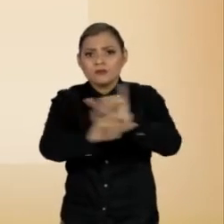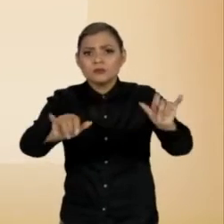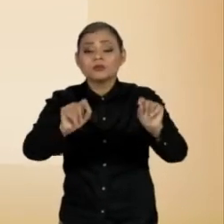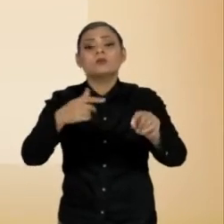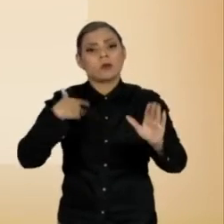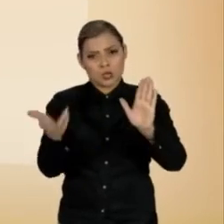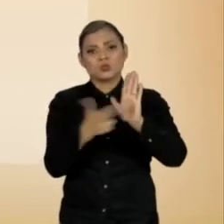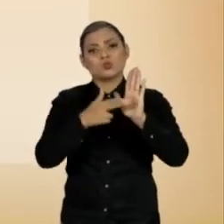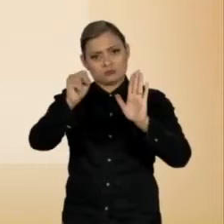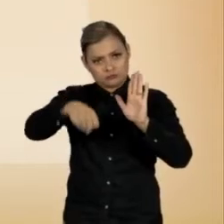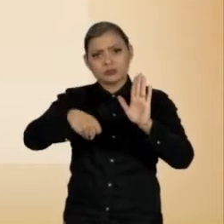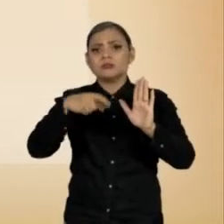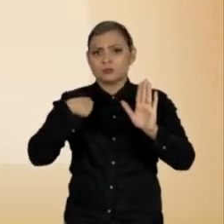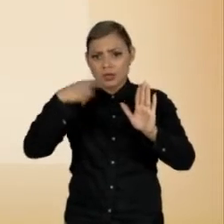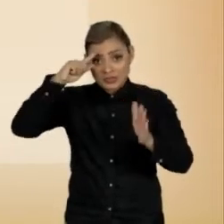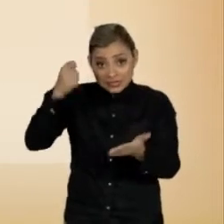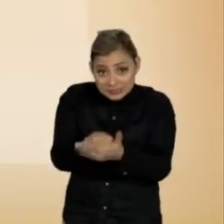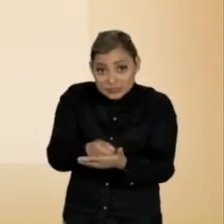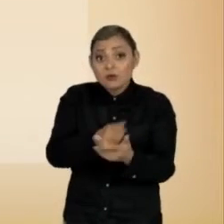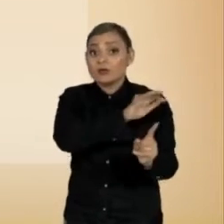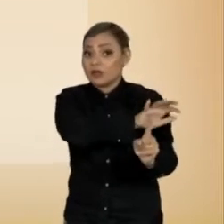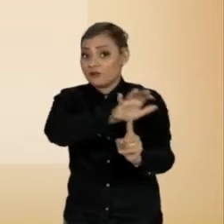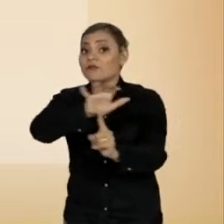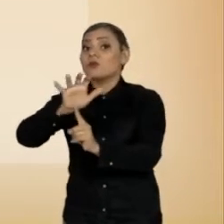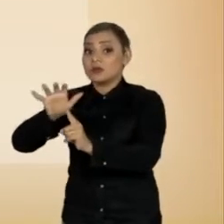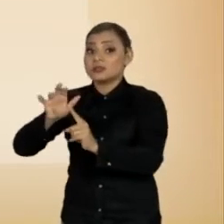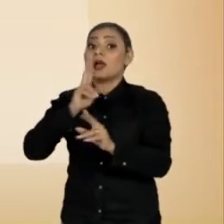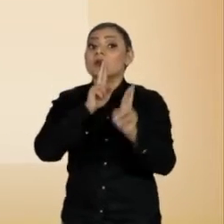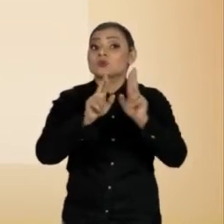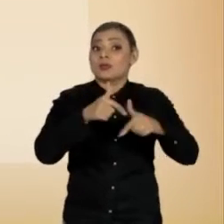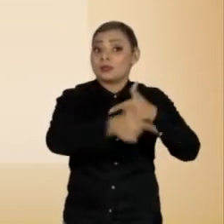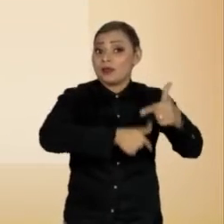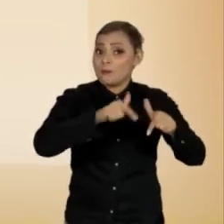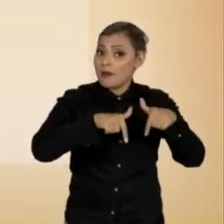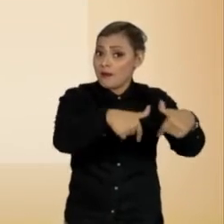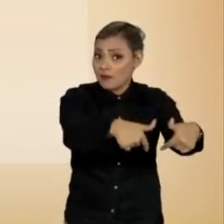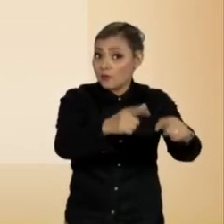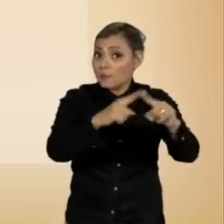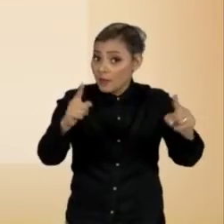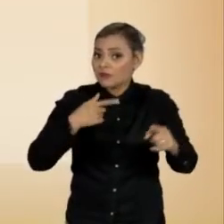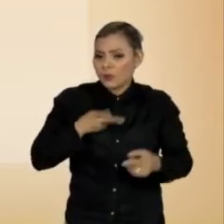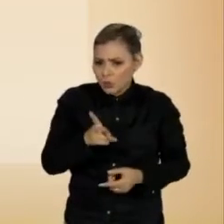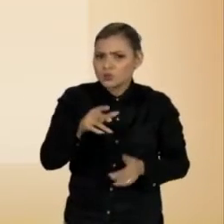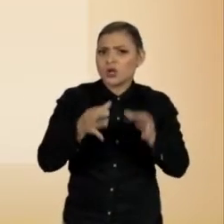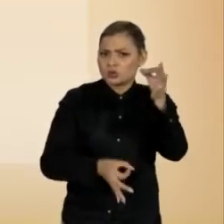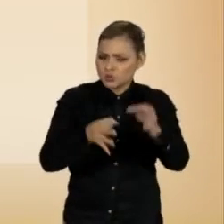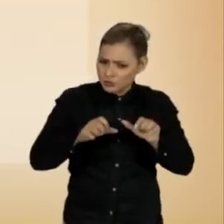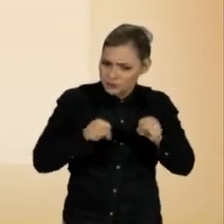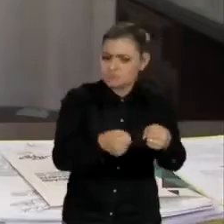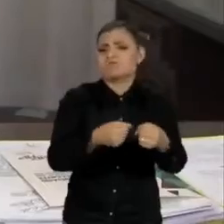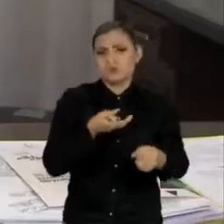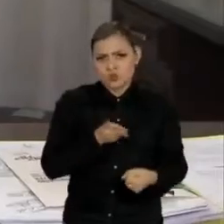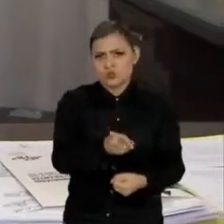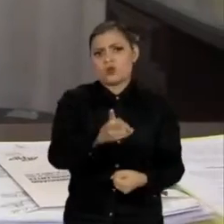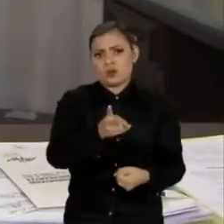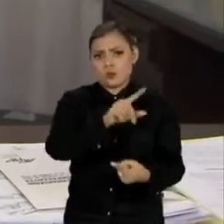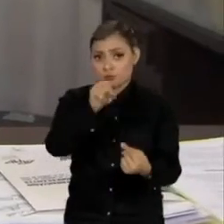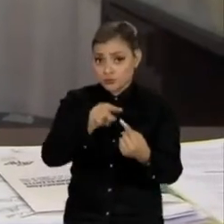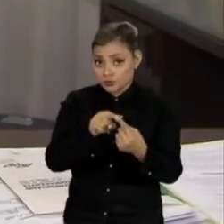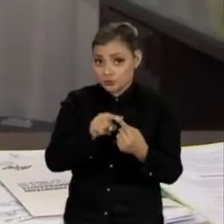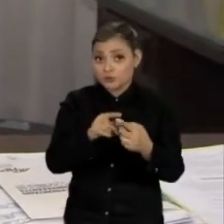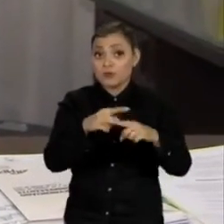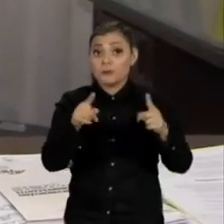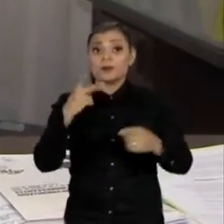que reconhece que a decisão vai impactar os resultados de seu trabalho e vai seguir buscando justiça nos casos em que atua. O